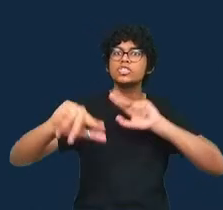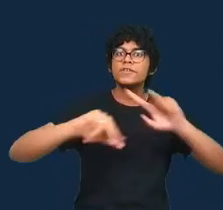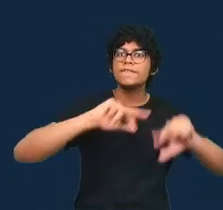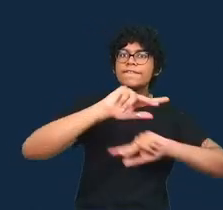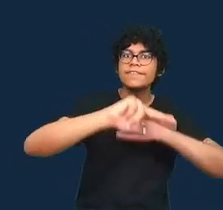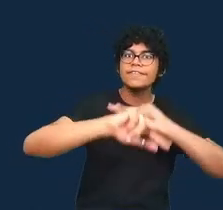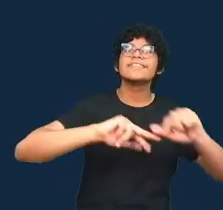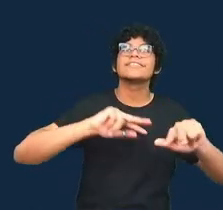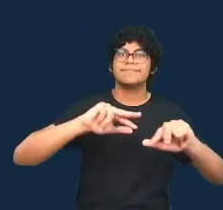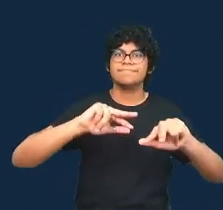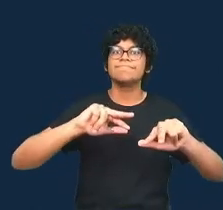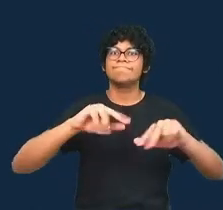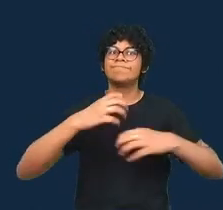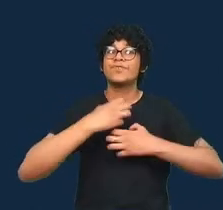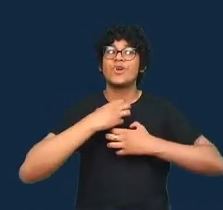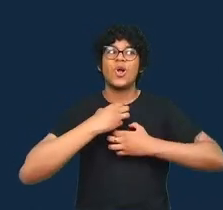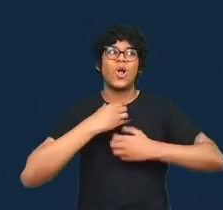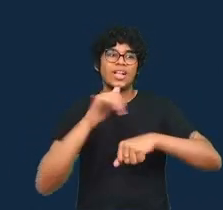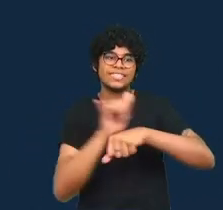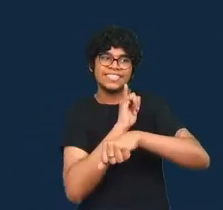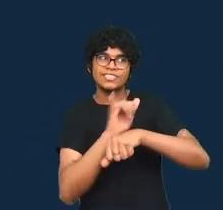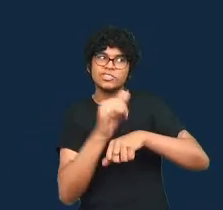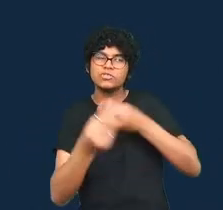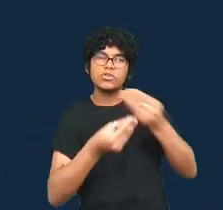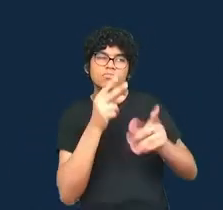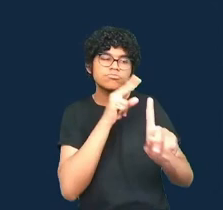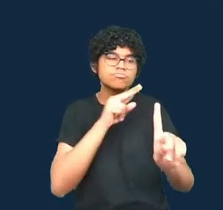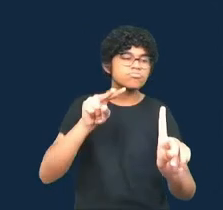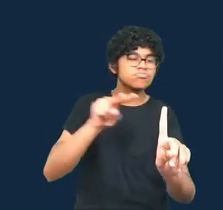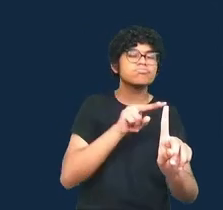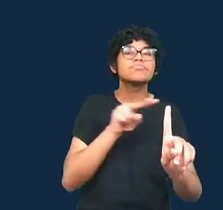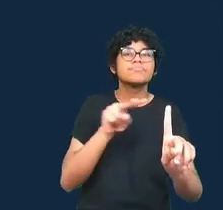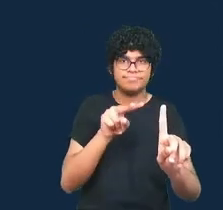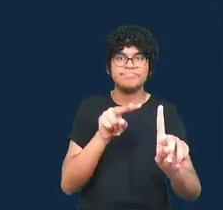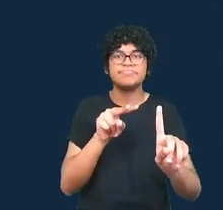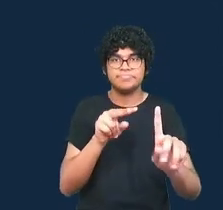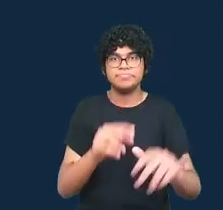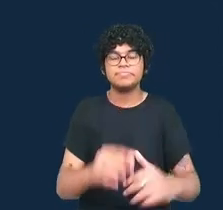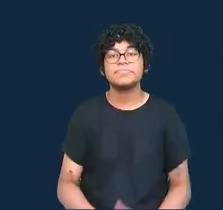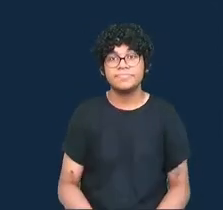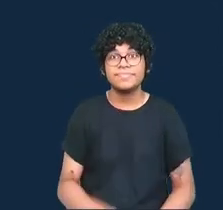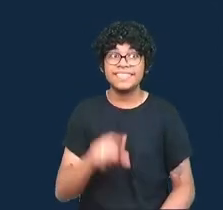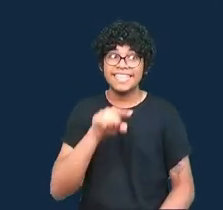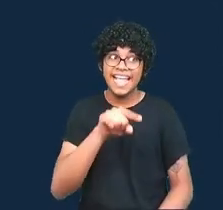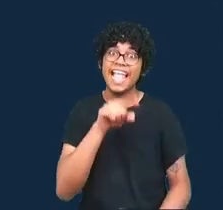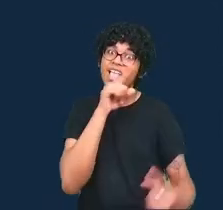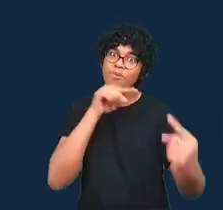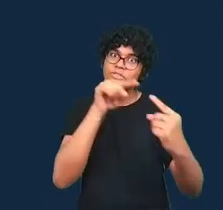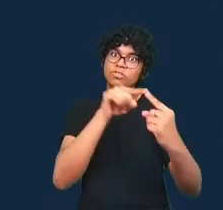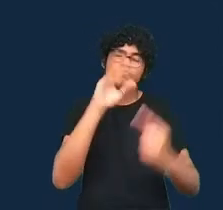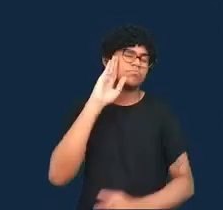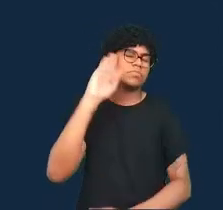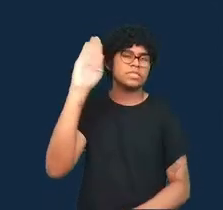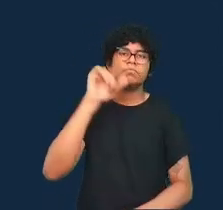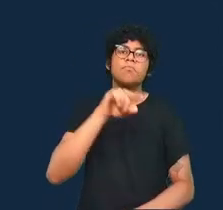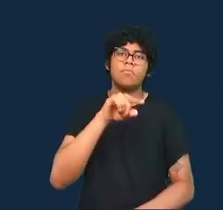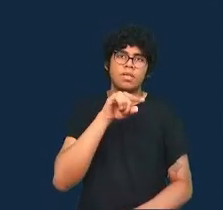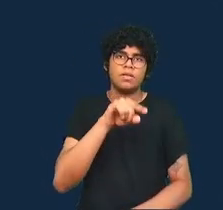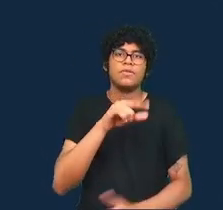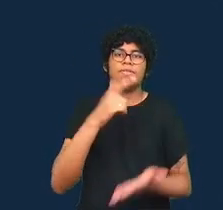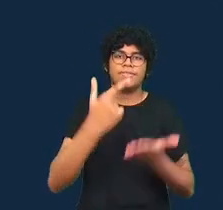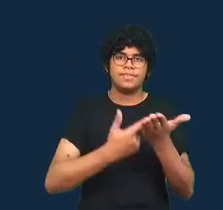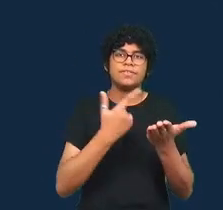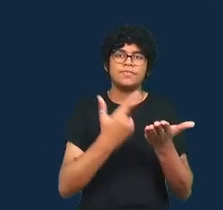diferentes escalas, em diferentes ambientes. É isso que realmente o livro abrange, o que ele tenta